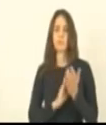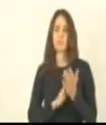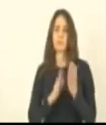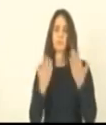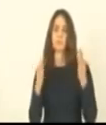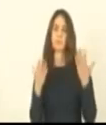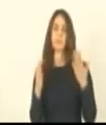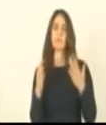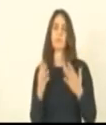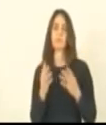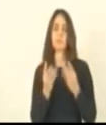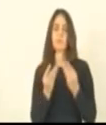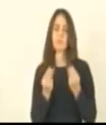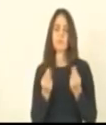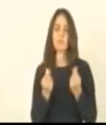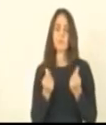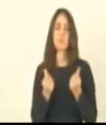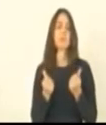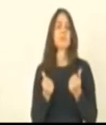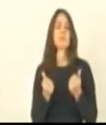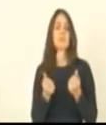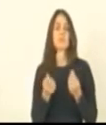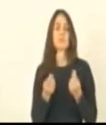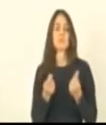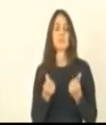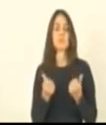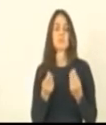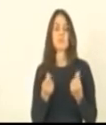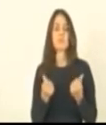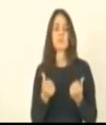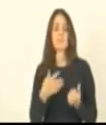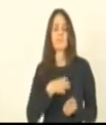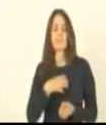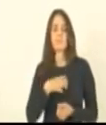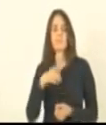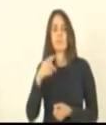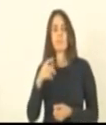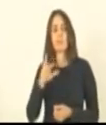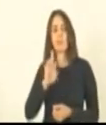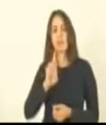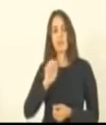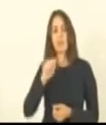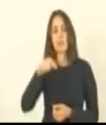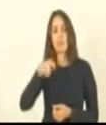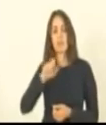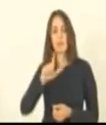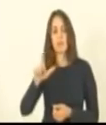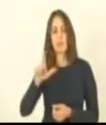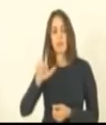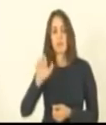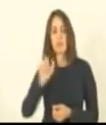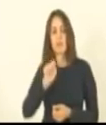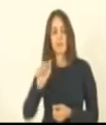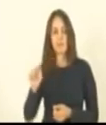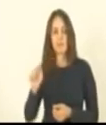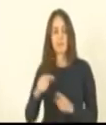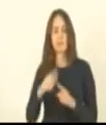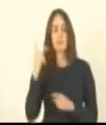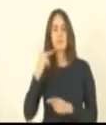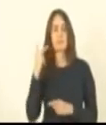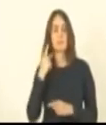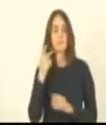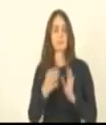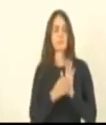a sensibilidade da deputada Raquel Lessa aos deputados da legislatura anterior pela aprovação à procuradoria geral pelo